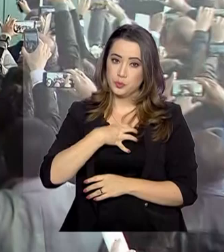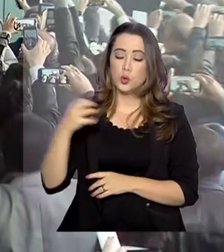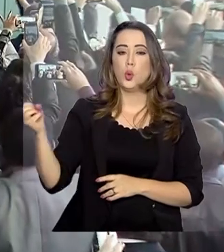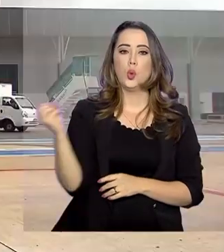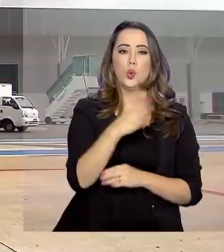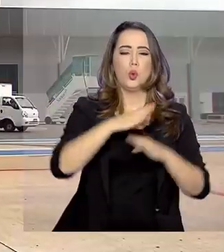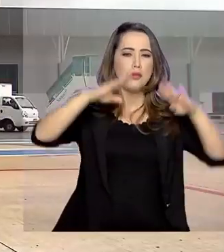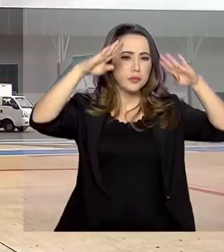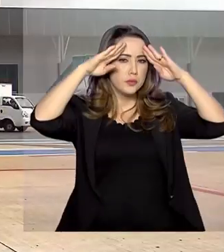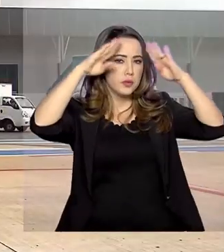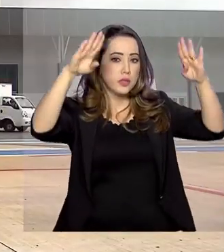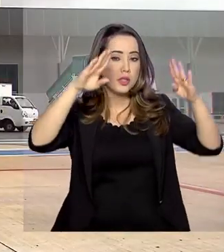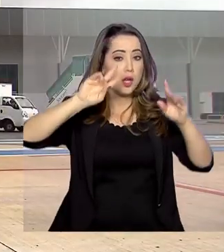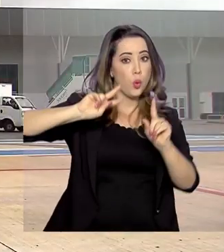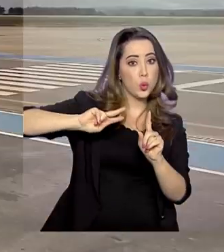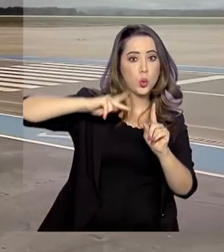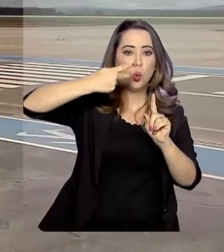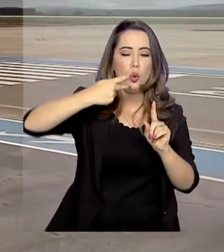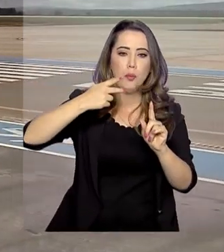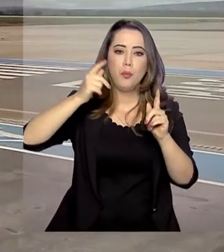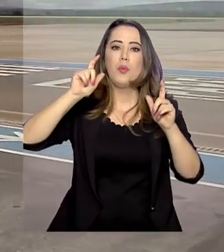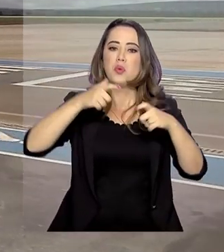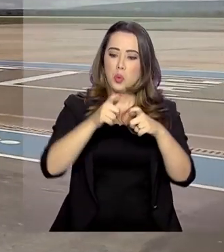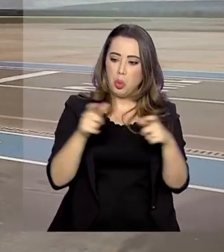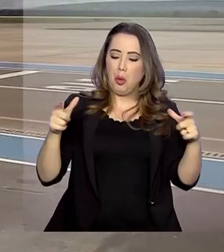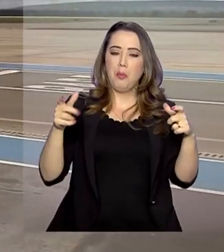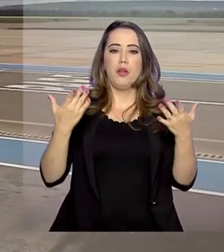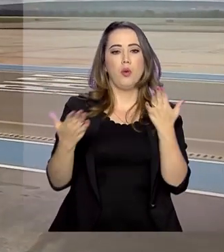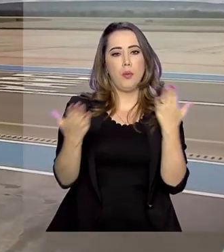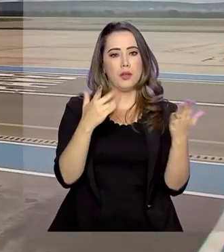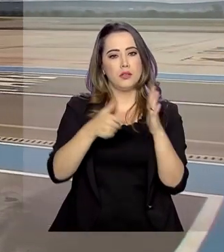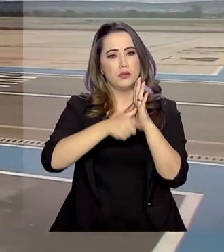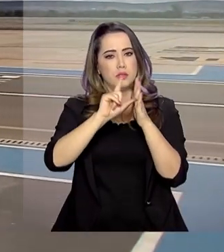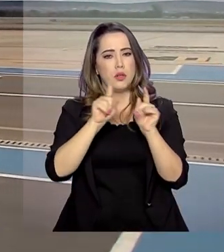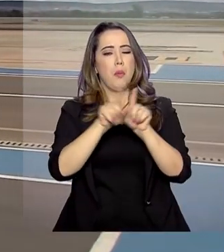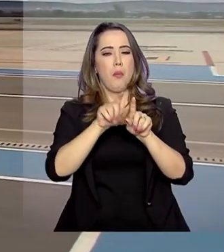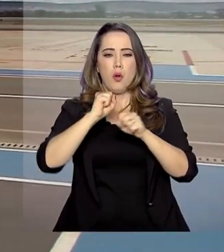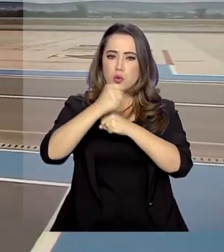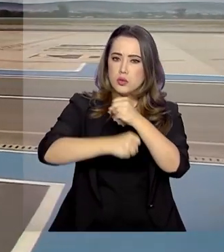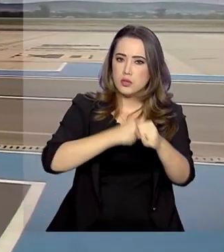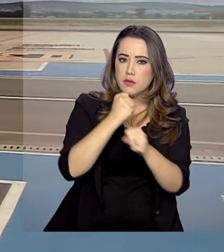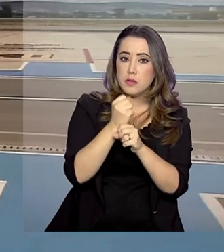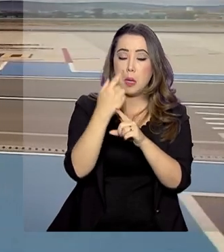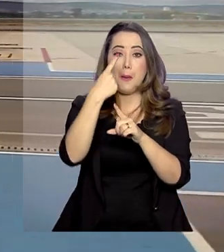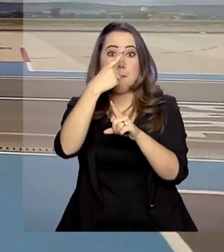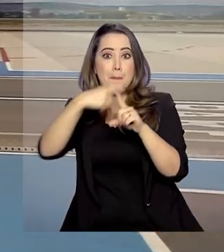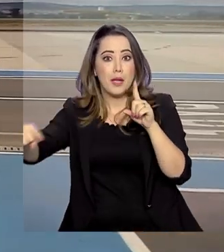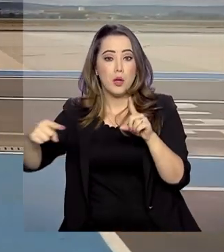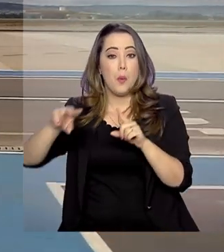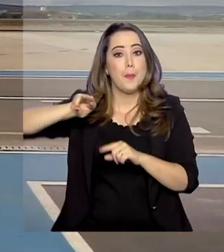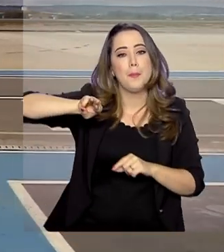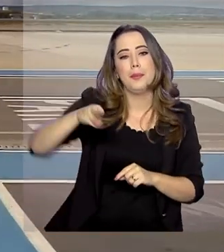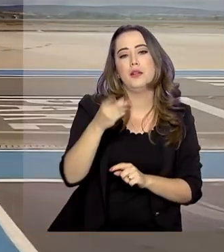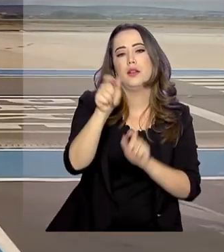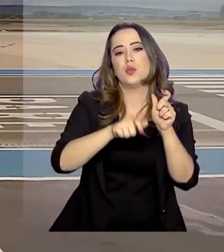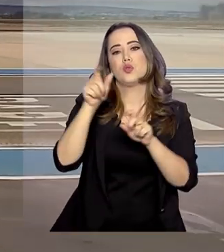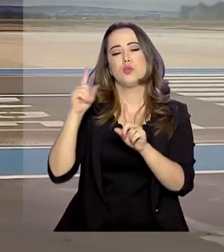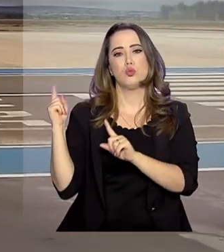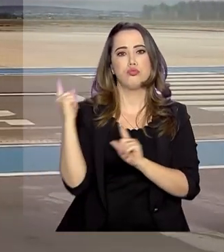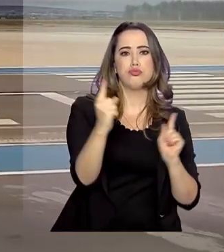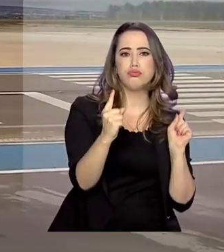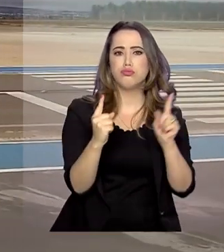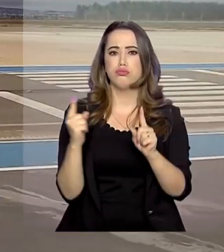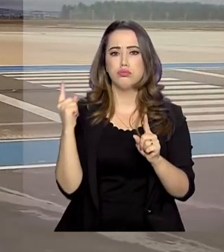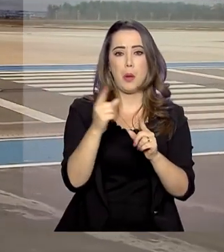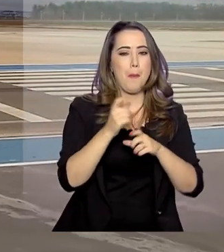O novo aeroporto tem o dobro da capacidade do antigo e já no ano que vem poderá receber até meio milhão de passageiros. É a maior